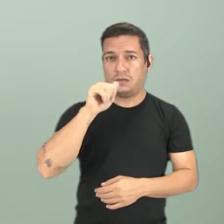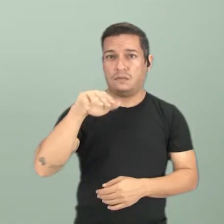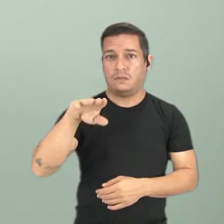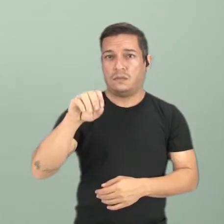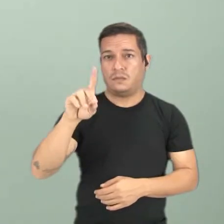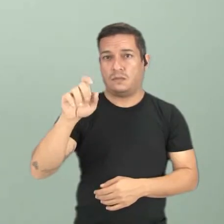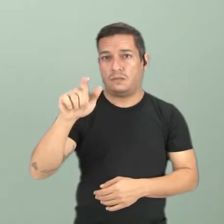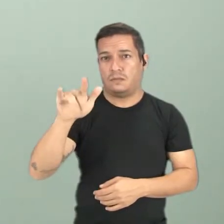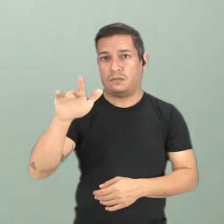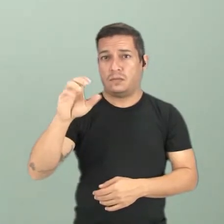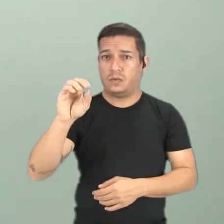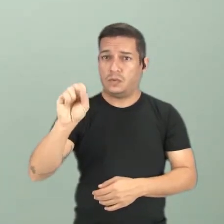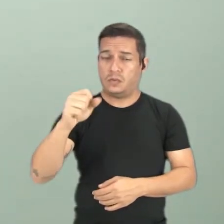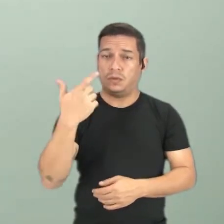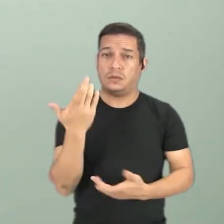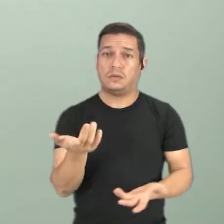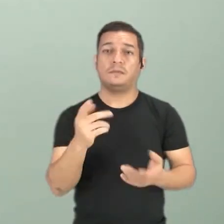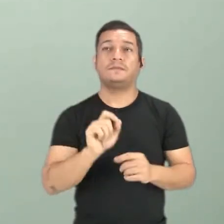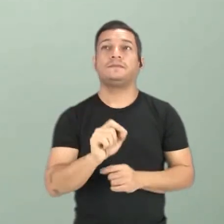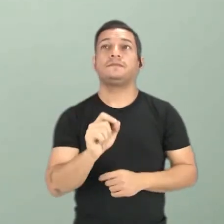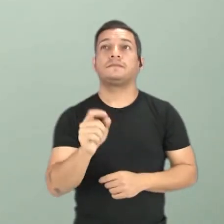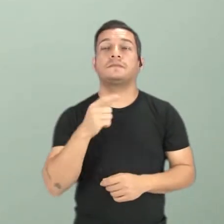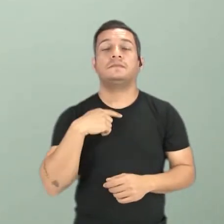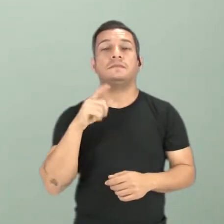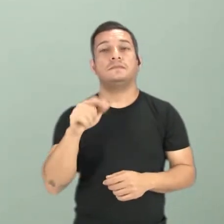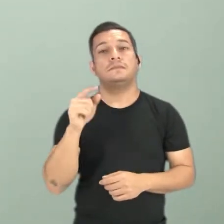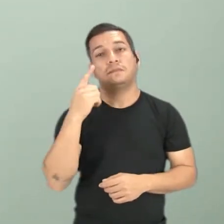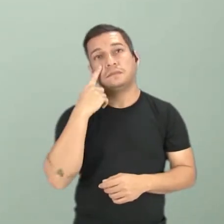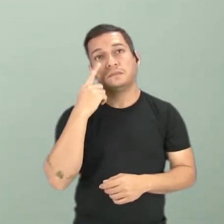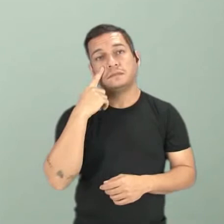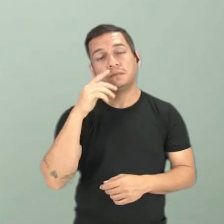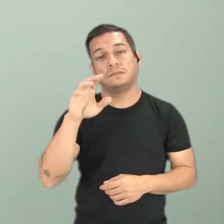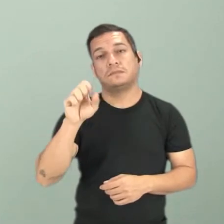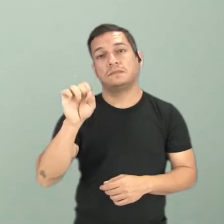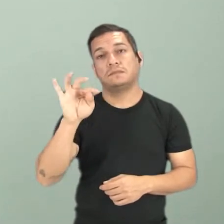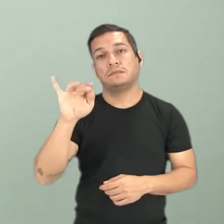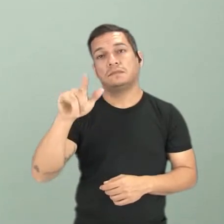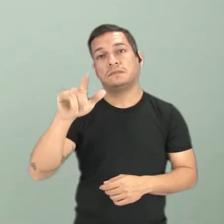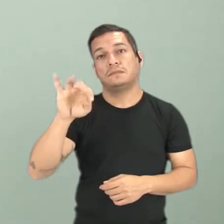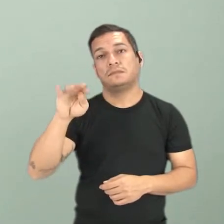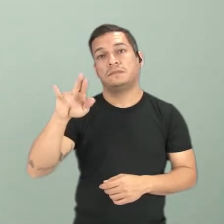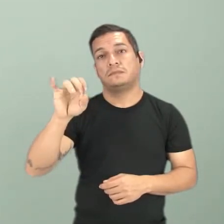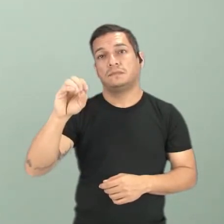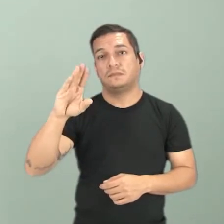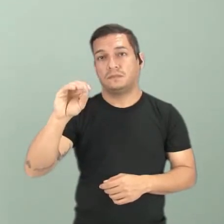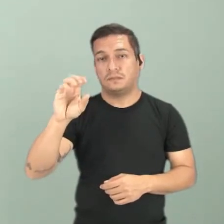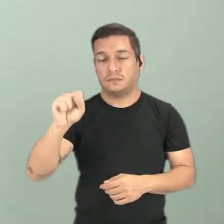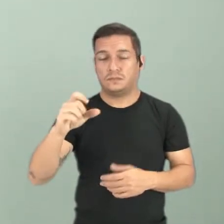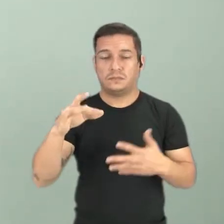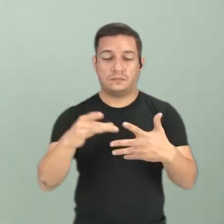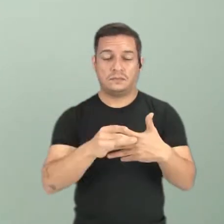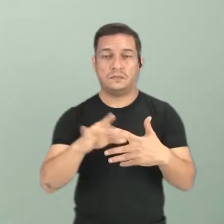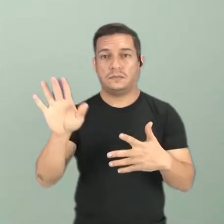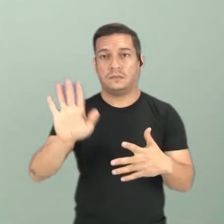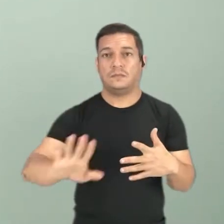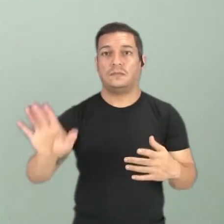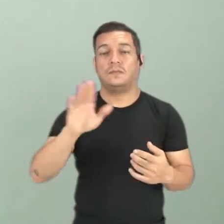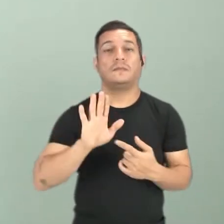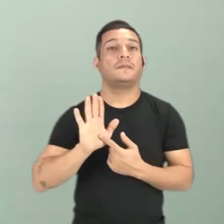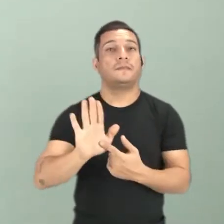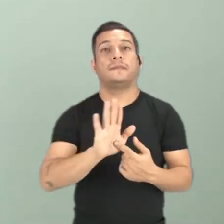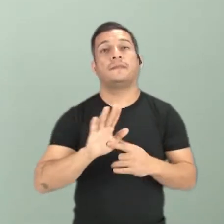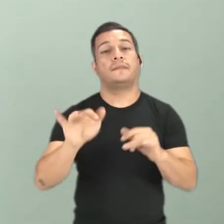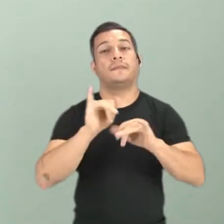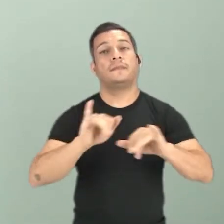Então, os recursos estilísticos e semióticos, eles estão presentes nesse anúncio.